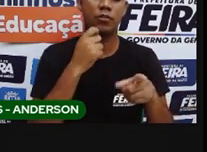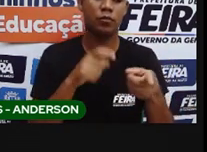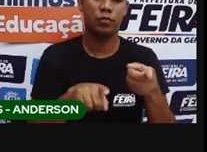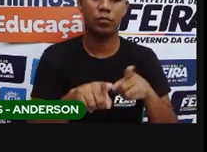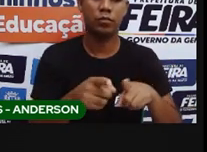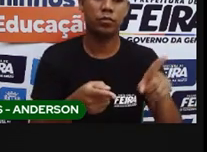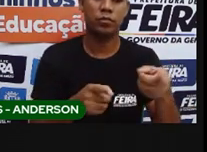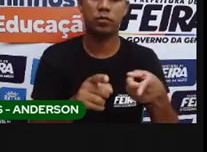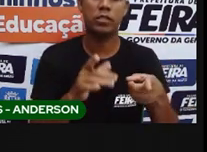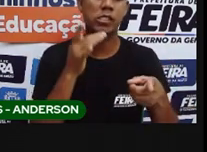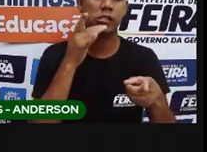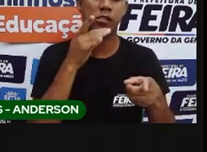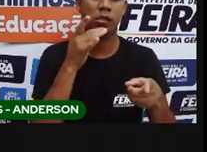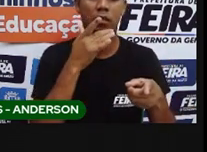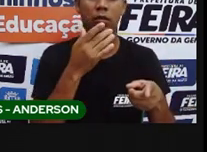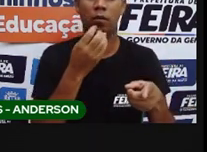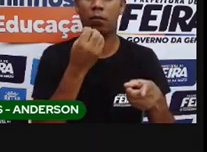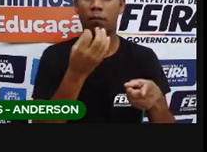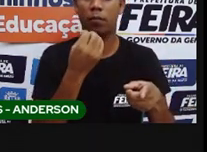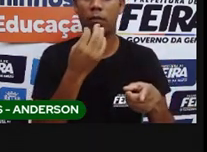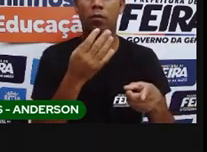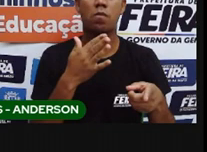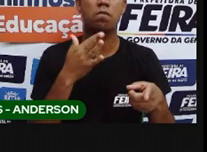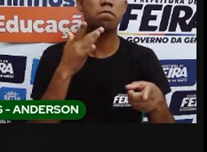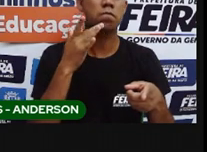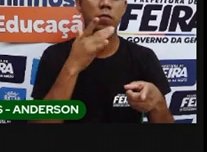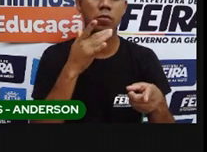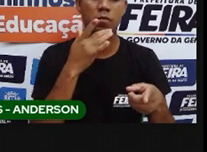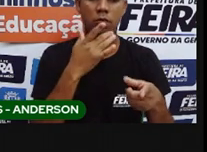que um homem em branco aprovou.